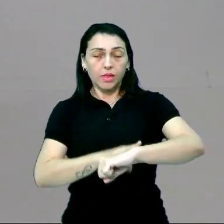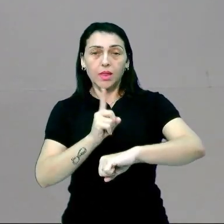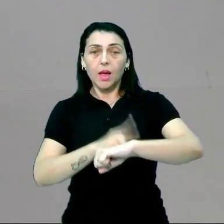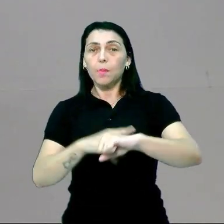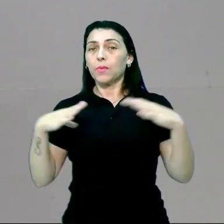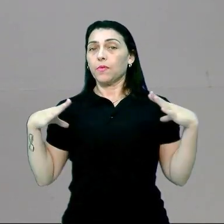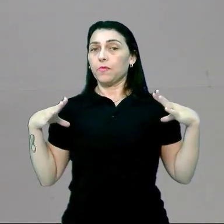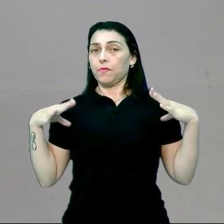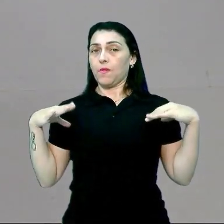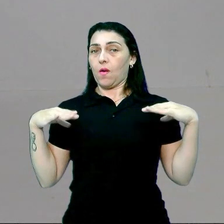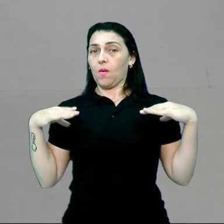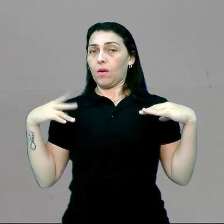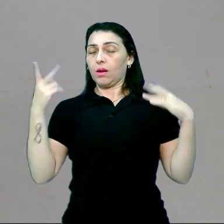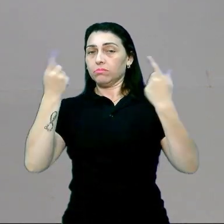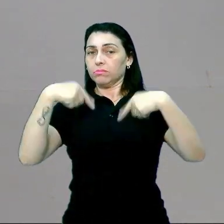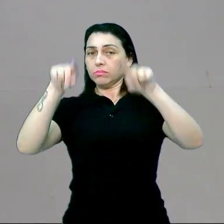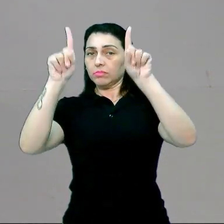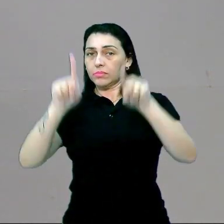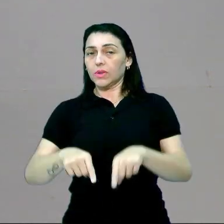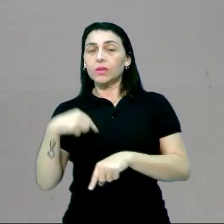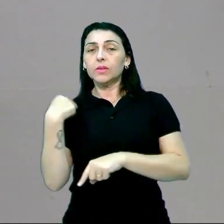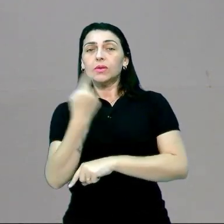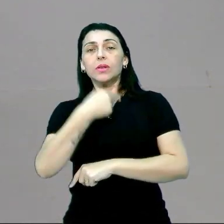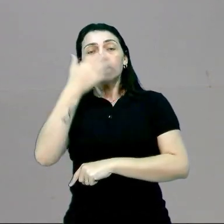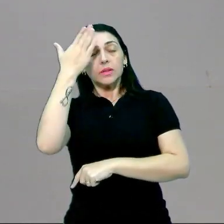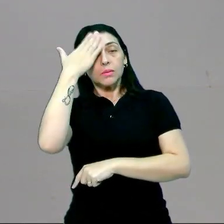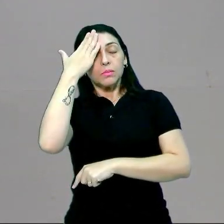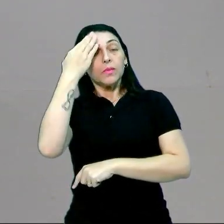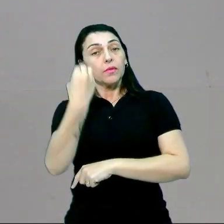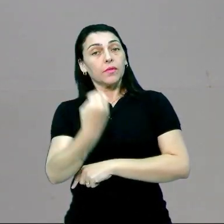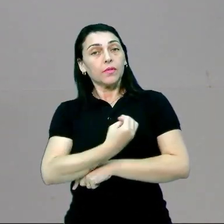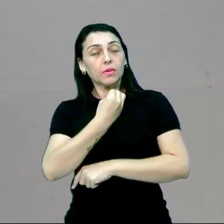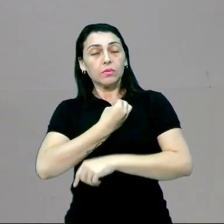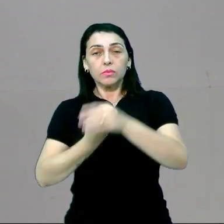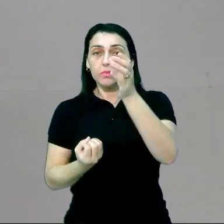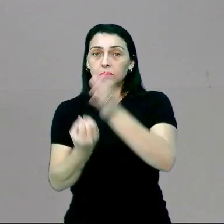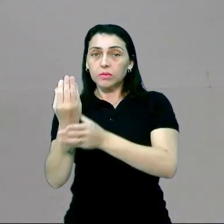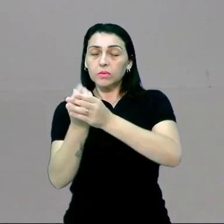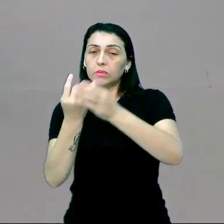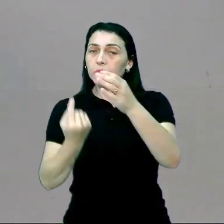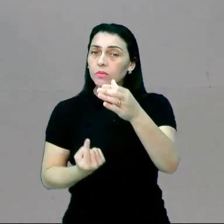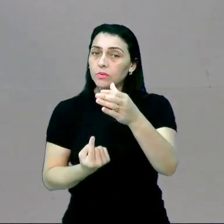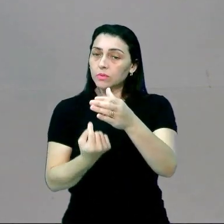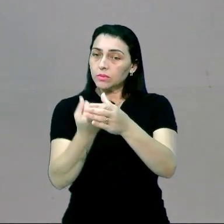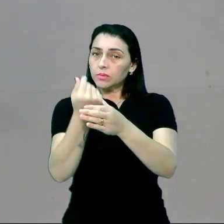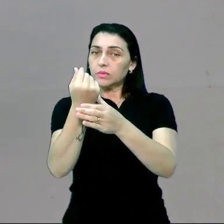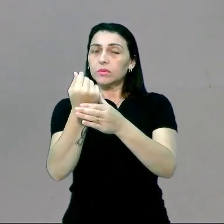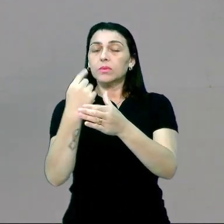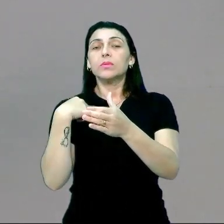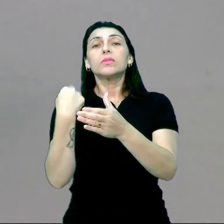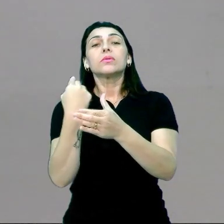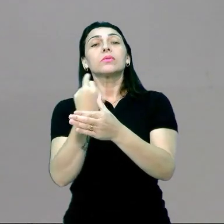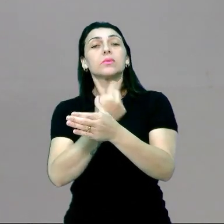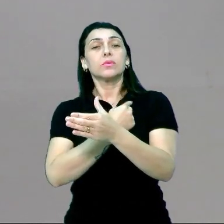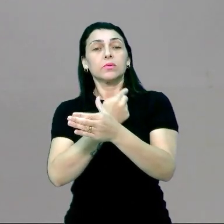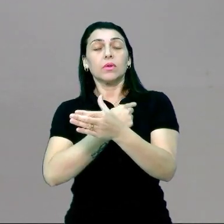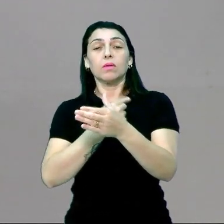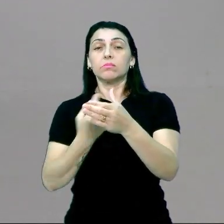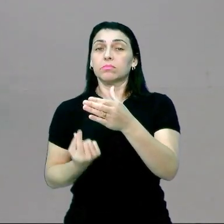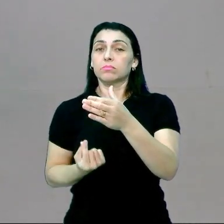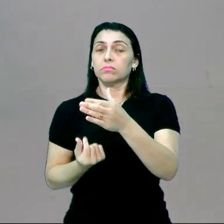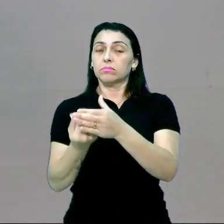para o lazer. E nós sabemos que nós vivemos um modo de produção capitalista, e a gênese do